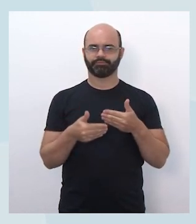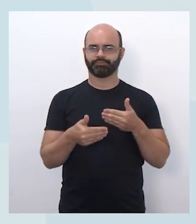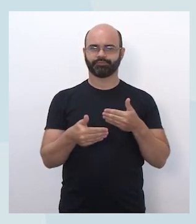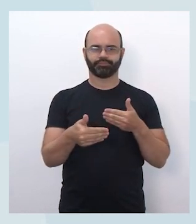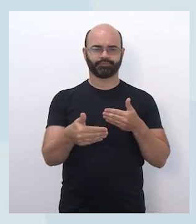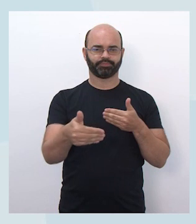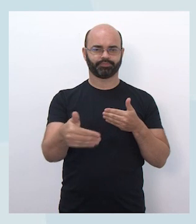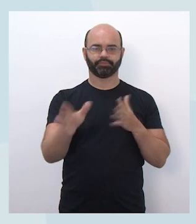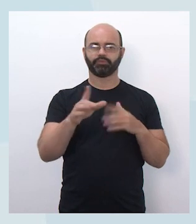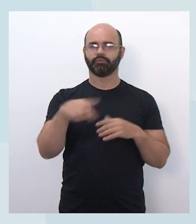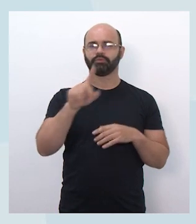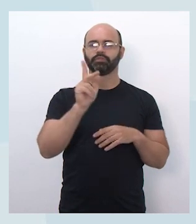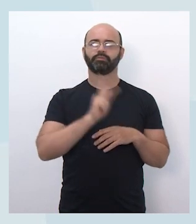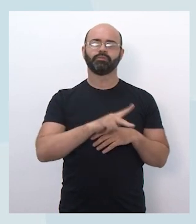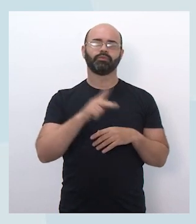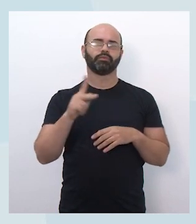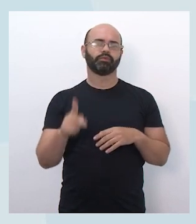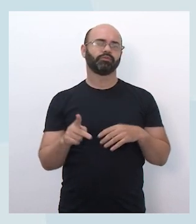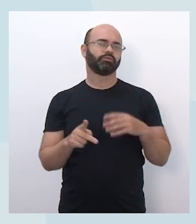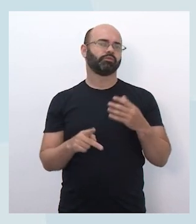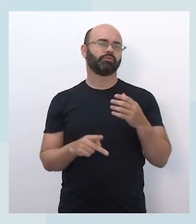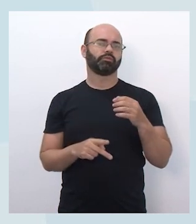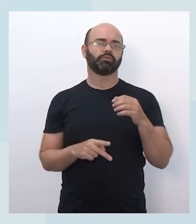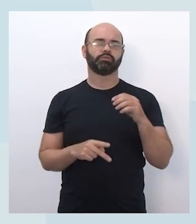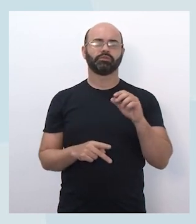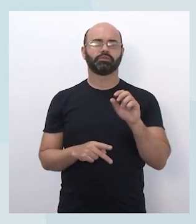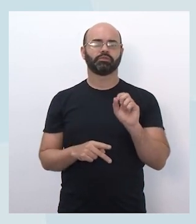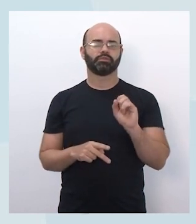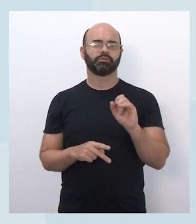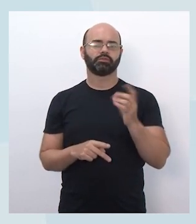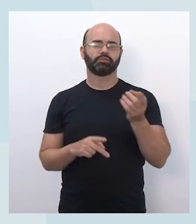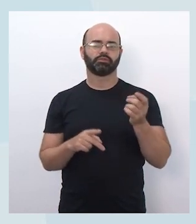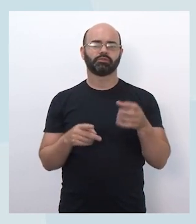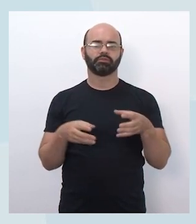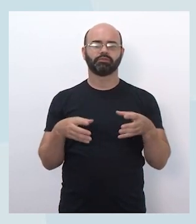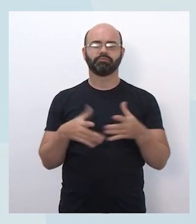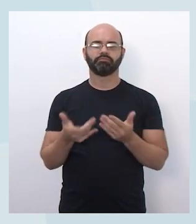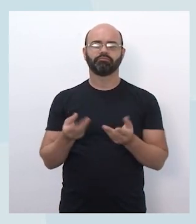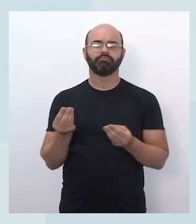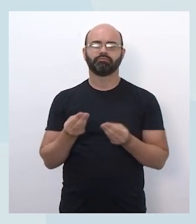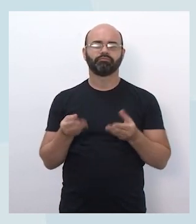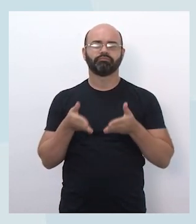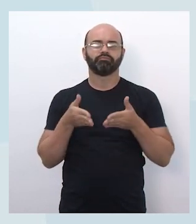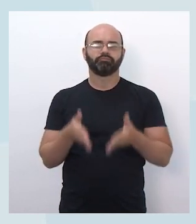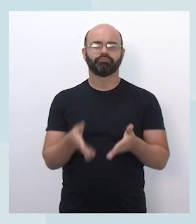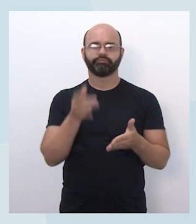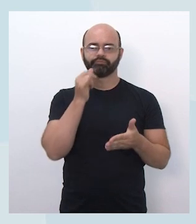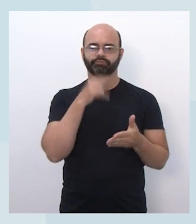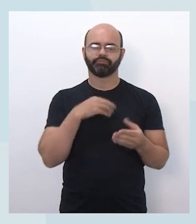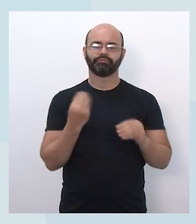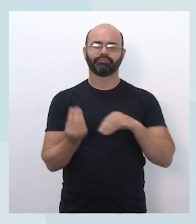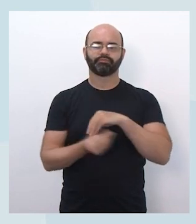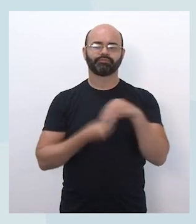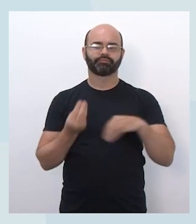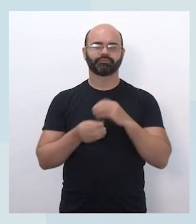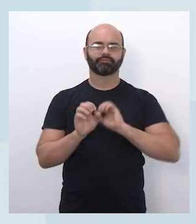vocês, professores, sejam capazes de identificar os principais aspectos operacionais dessa iniciativa de ensino híbrido.